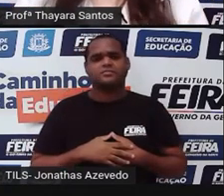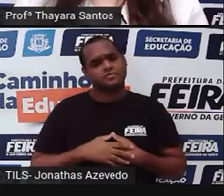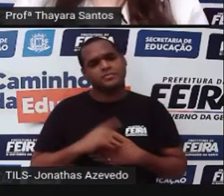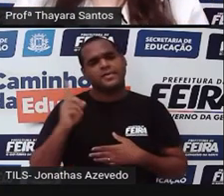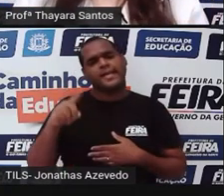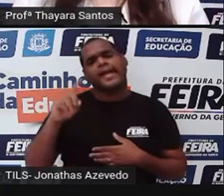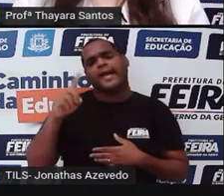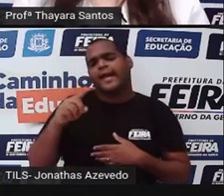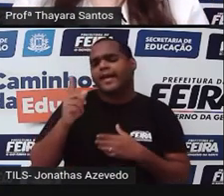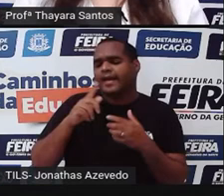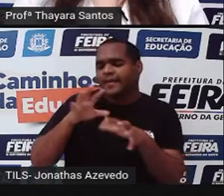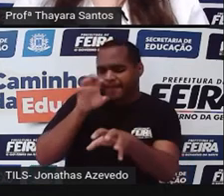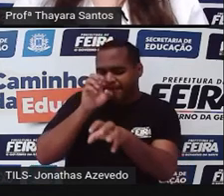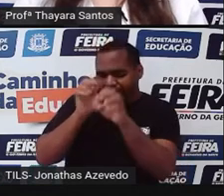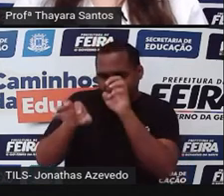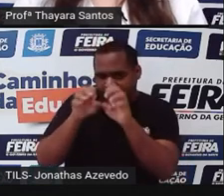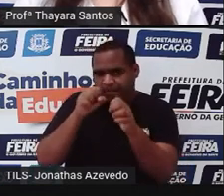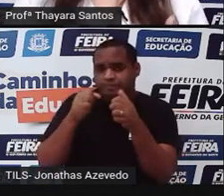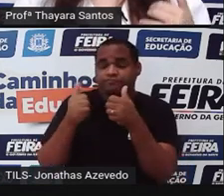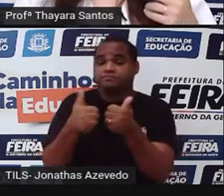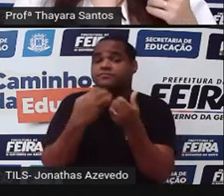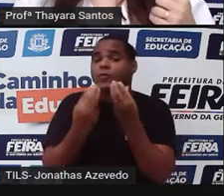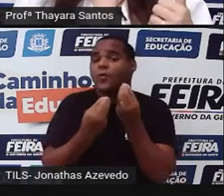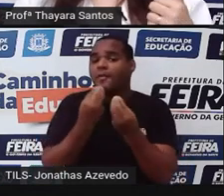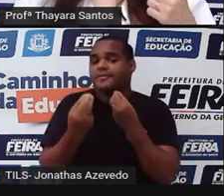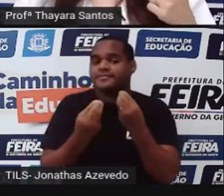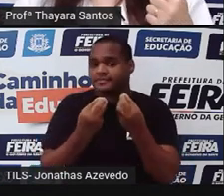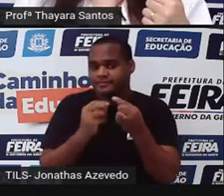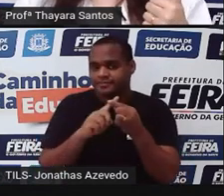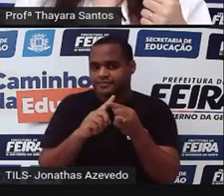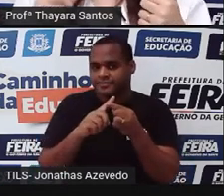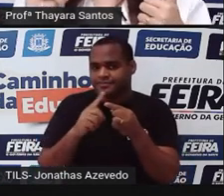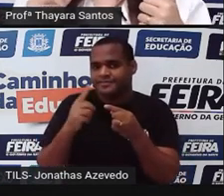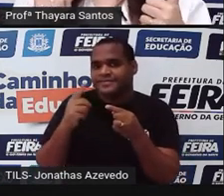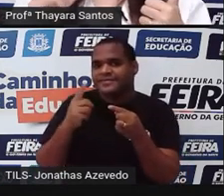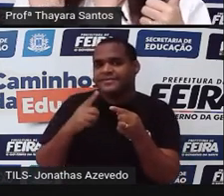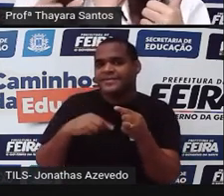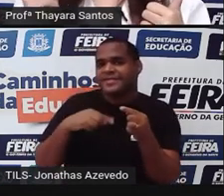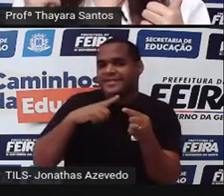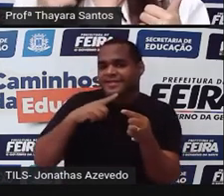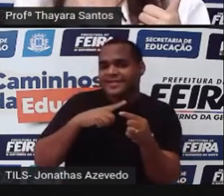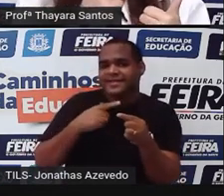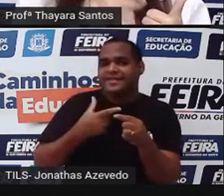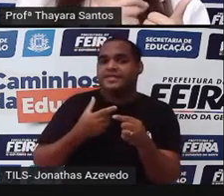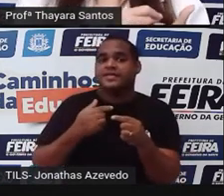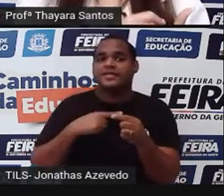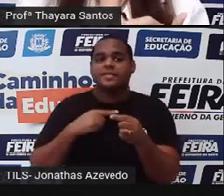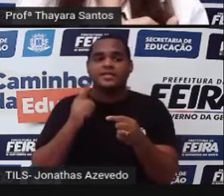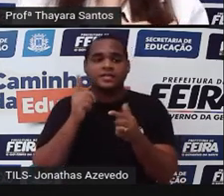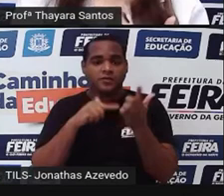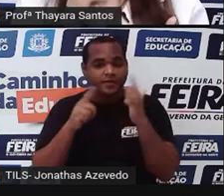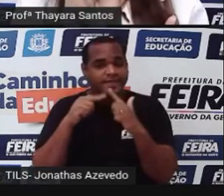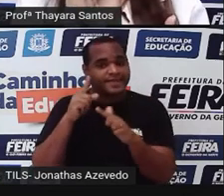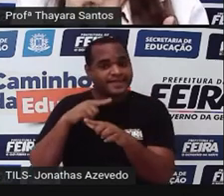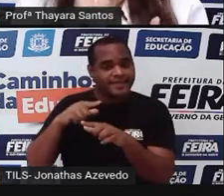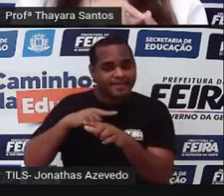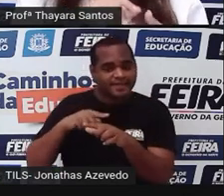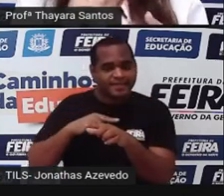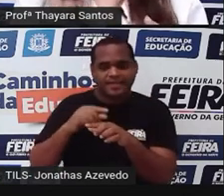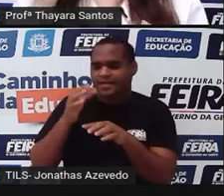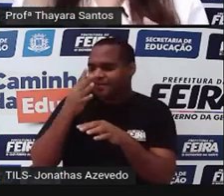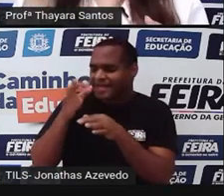respiram? Eles podem respirar através de traqueias, que são pequenas aberturas que ele vai ter nesse exoesqueleto, são